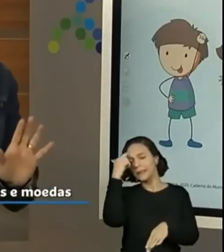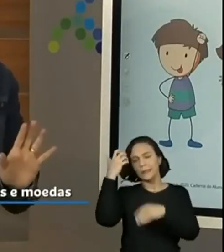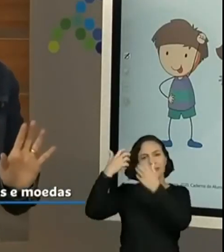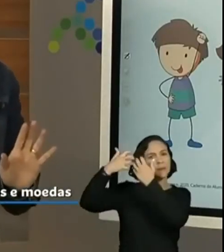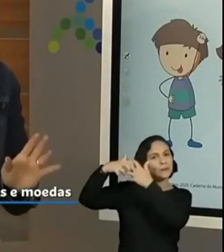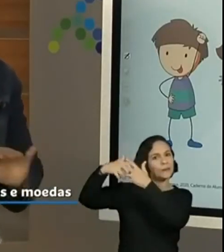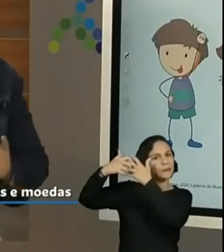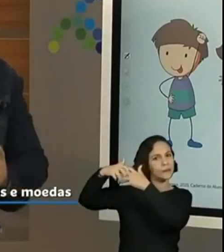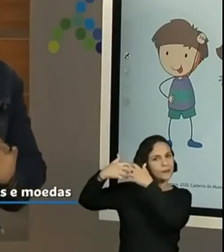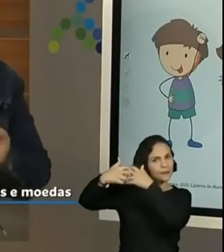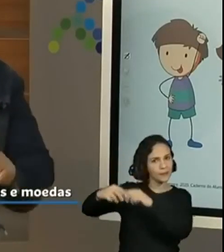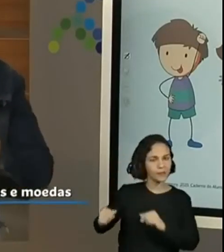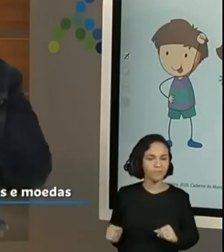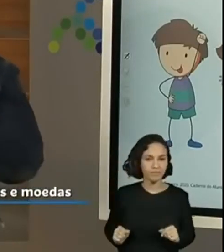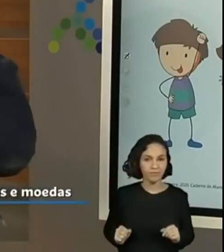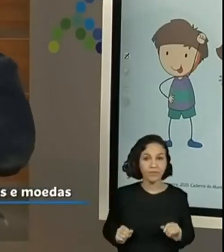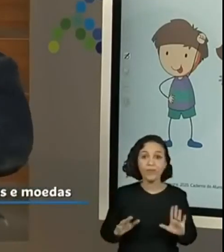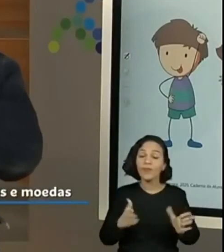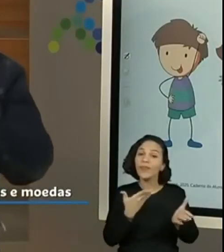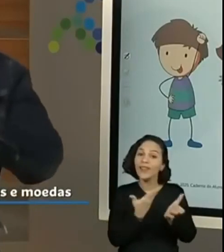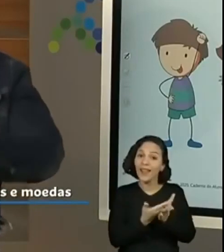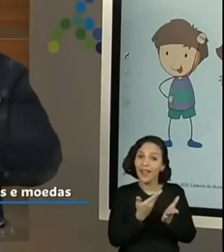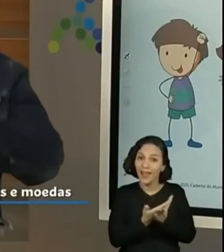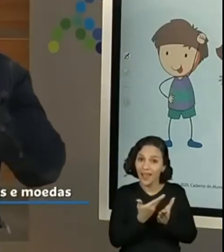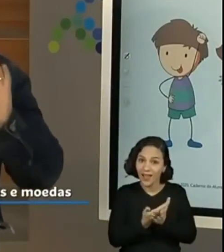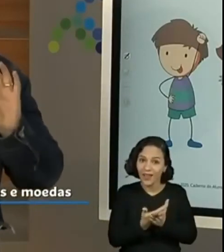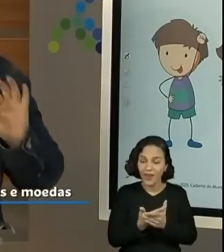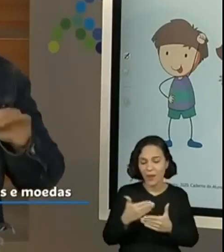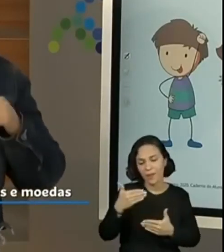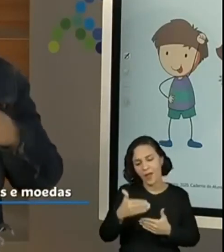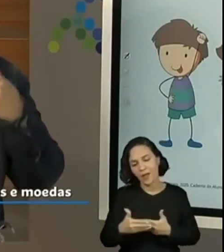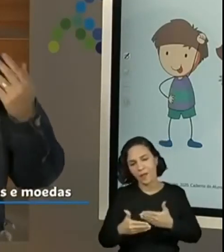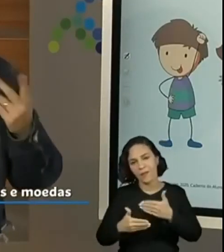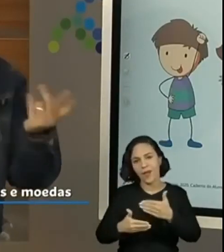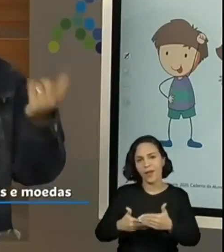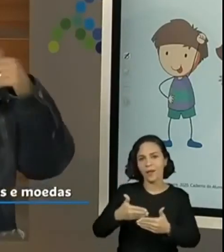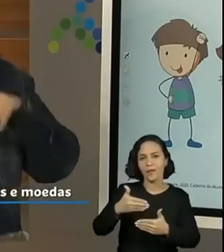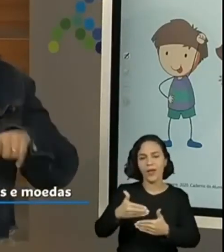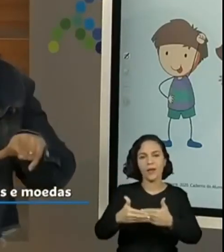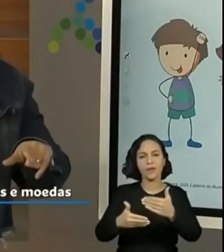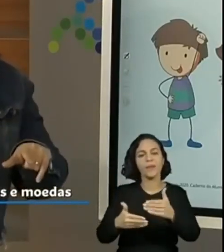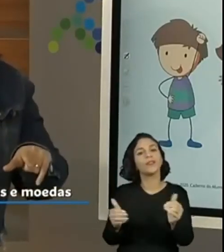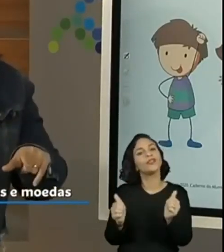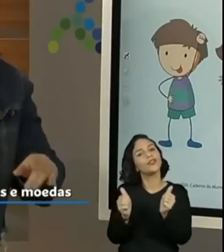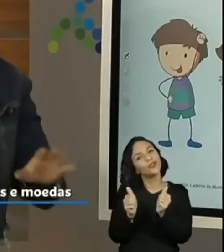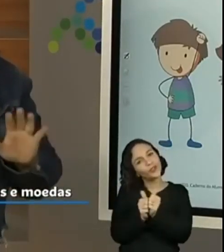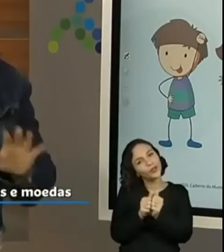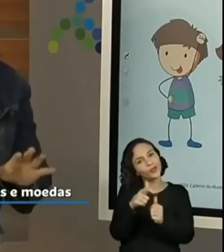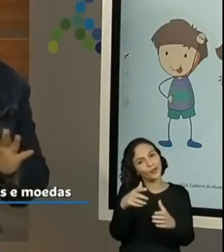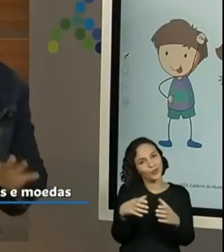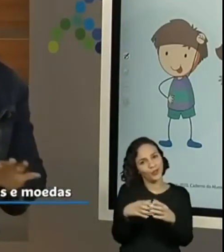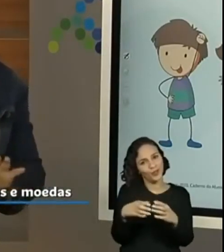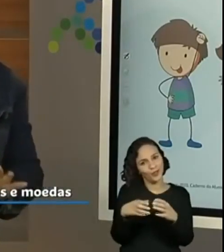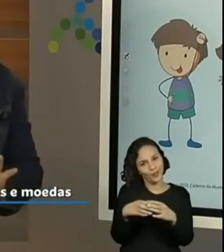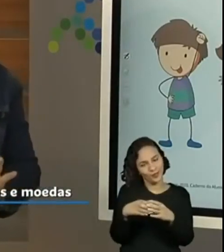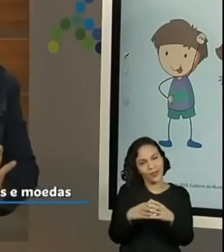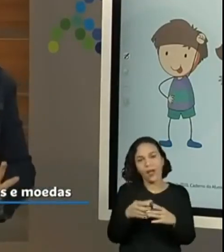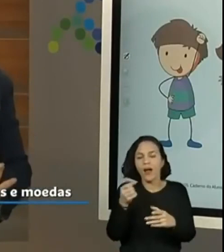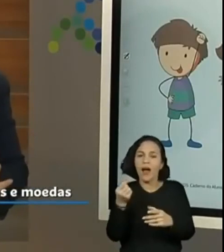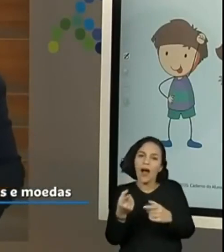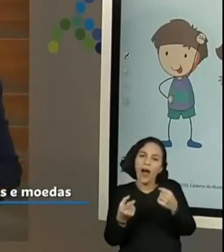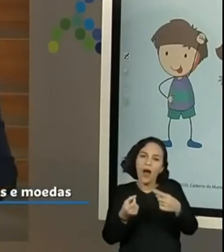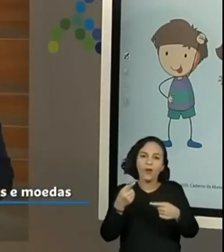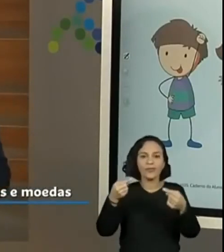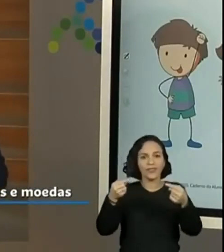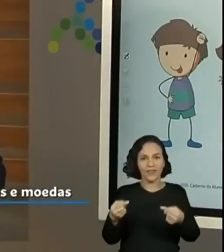turminha resolver. E nas aulas que a gente vai tendo, nós vamos resolver junto com essa turminha alguns desafios